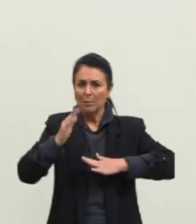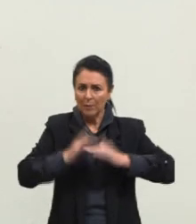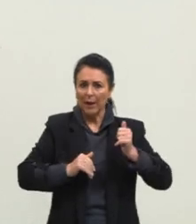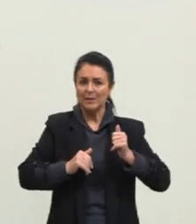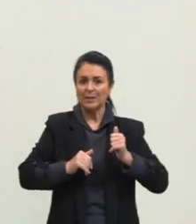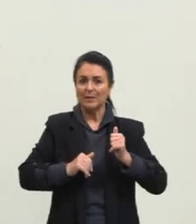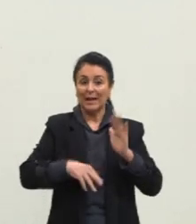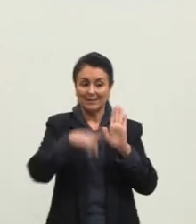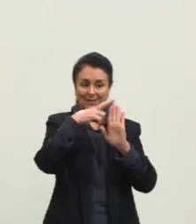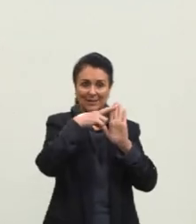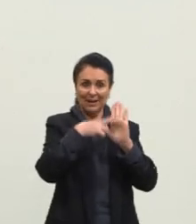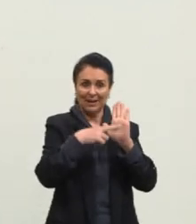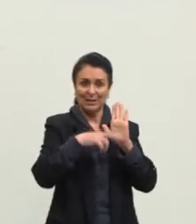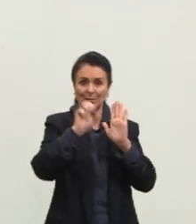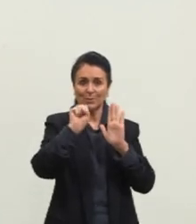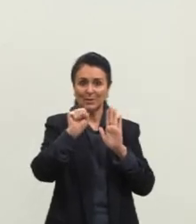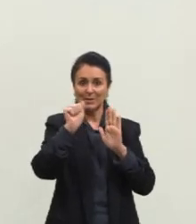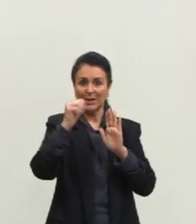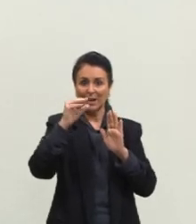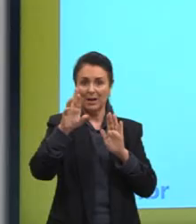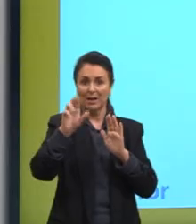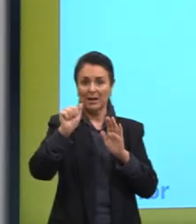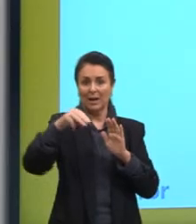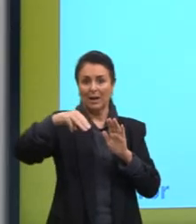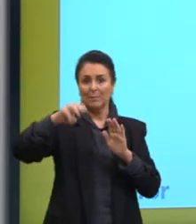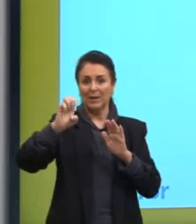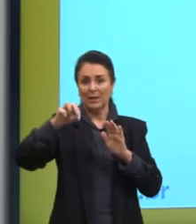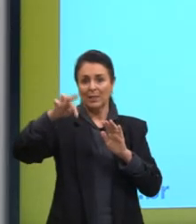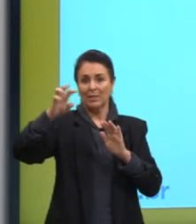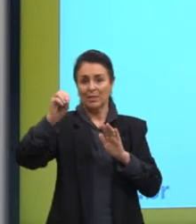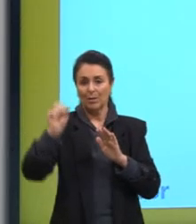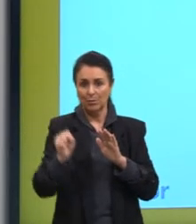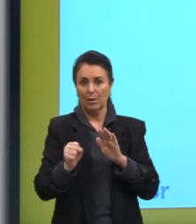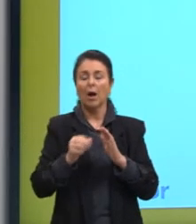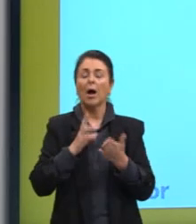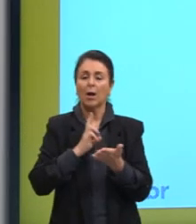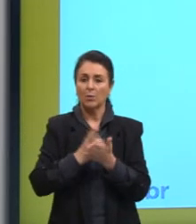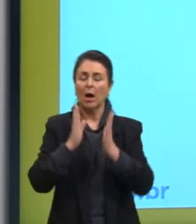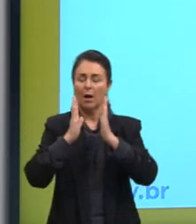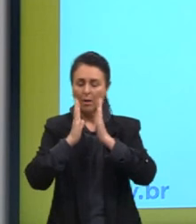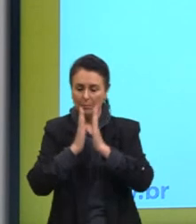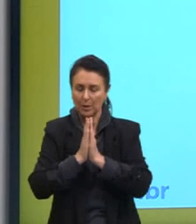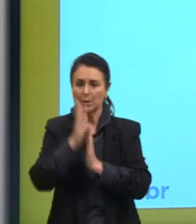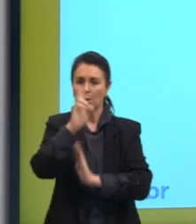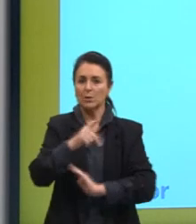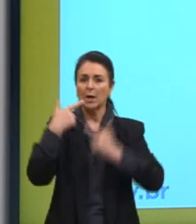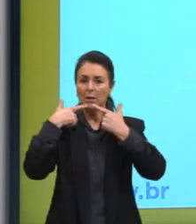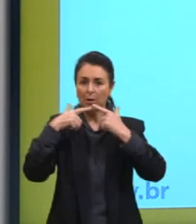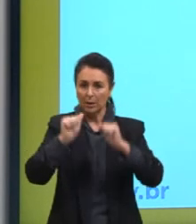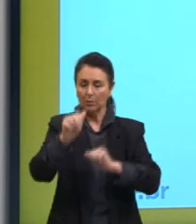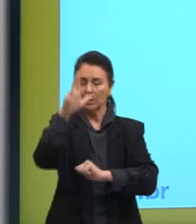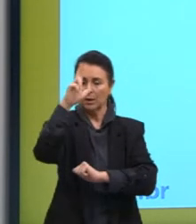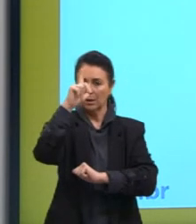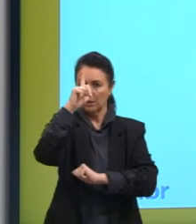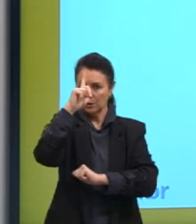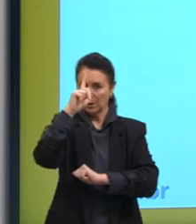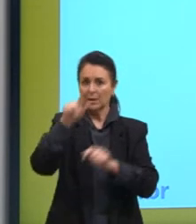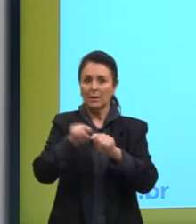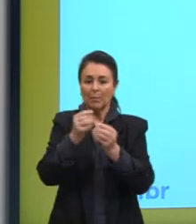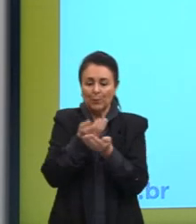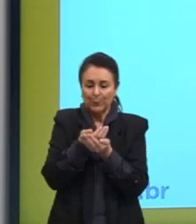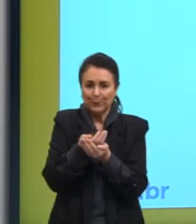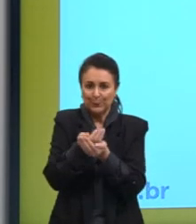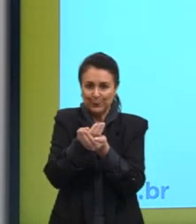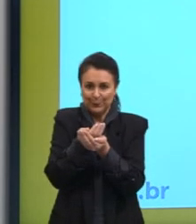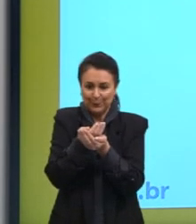sacramentos. Então, ela mantém a missa em latim, mantém a eucaristia, mantém a confissão, mantém o